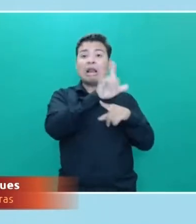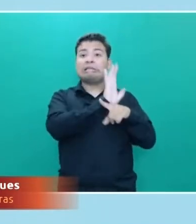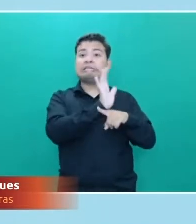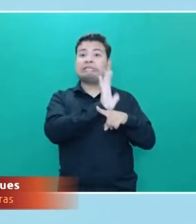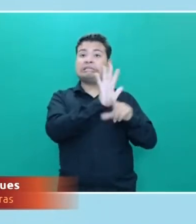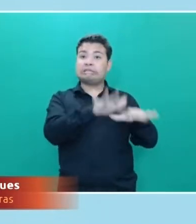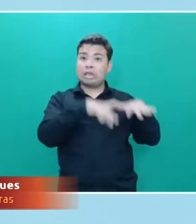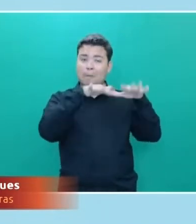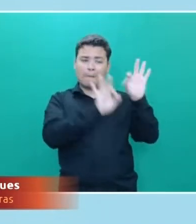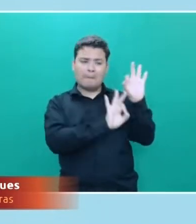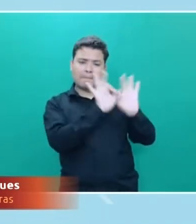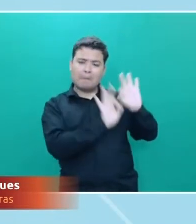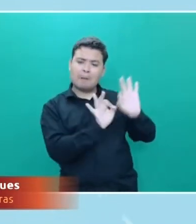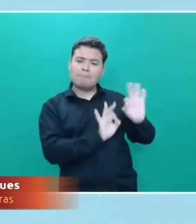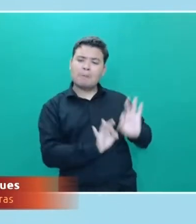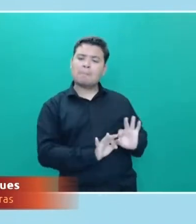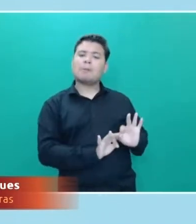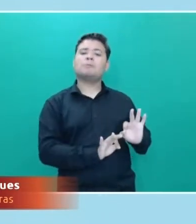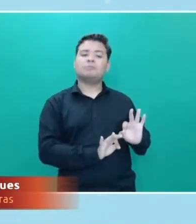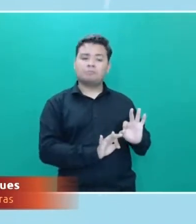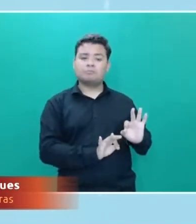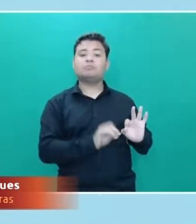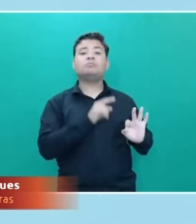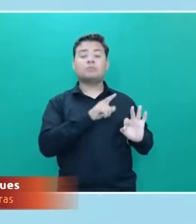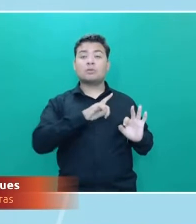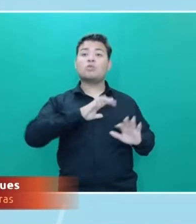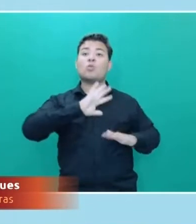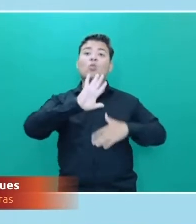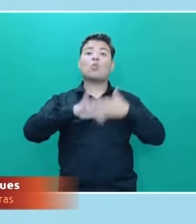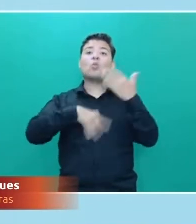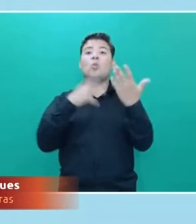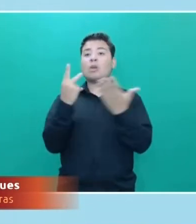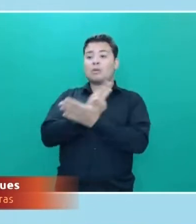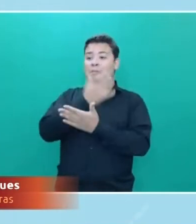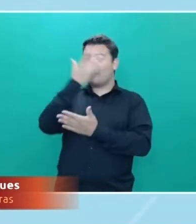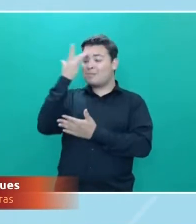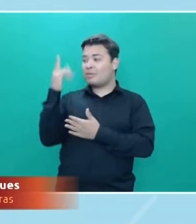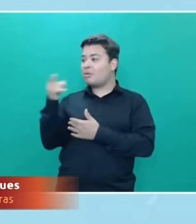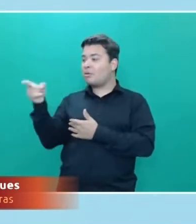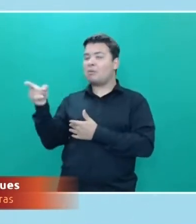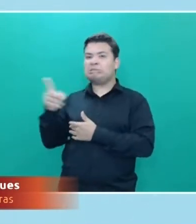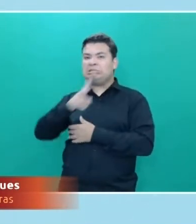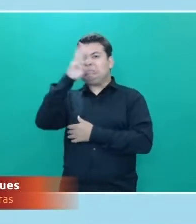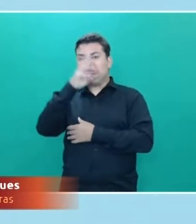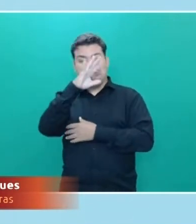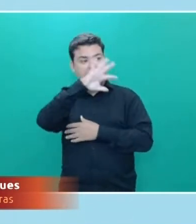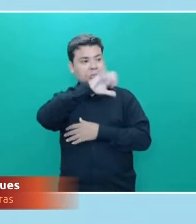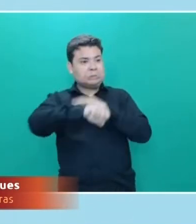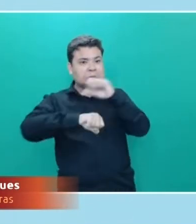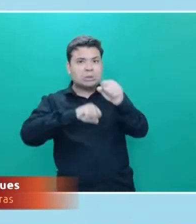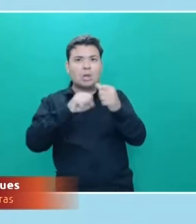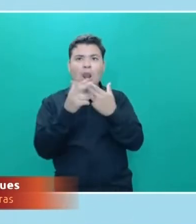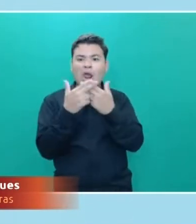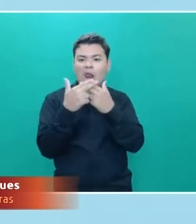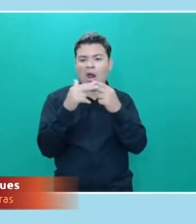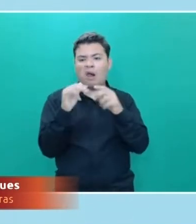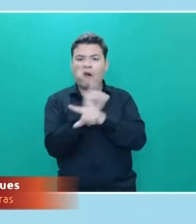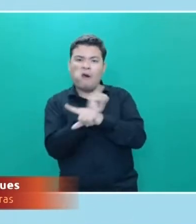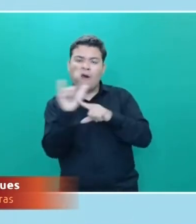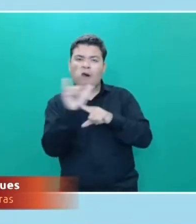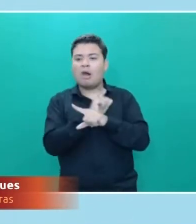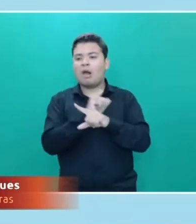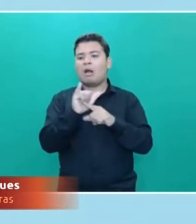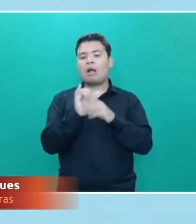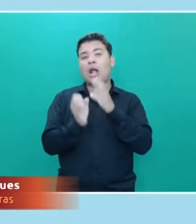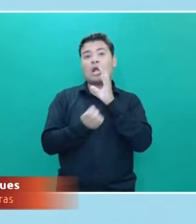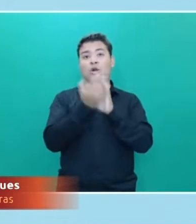acaba vindo aqui parar em mãos erradas e dá origem ali à deepfake. Então,